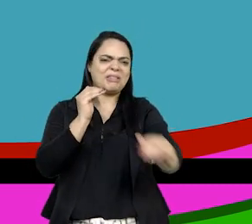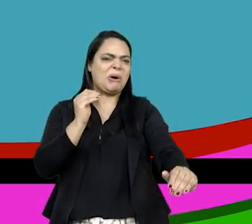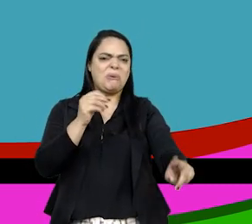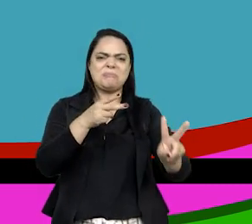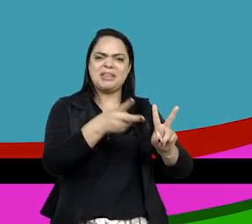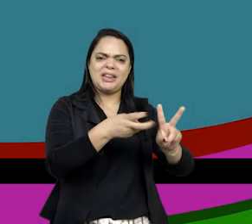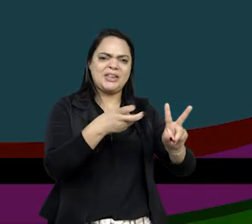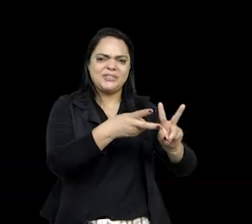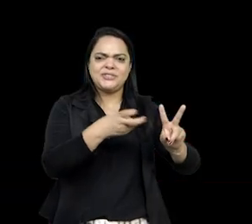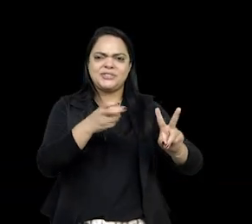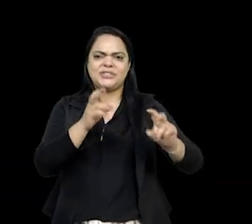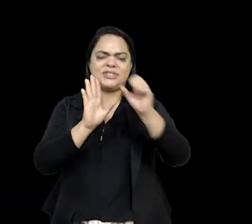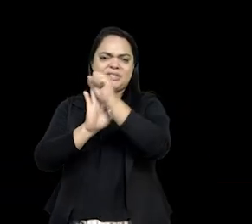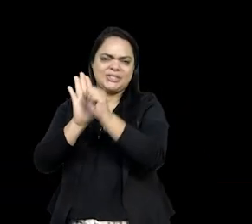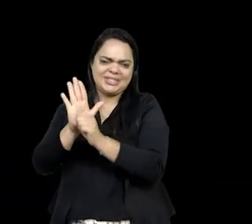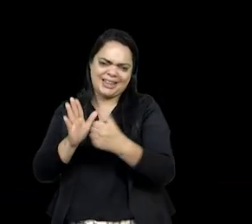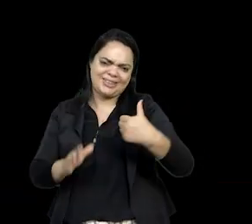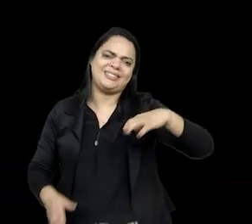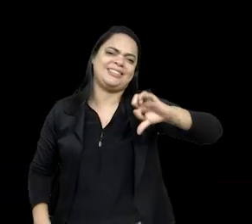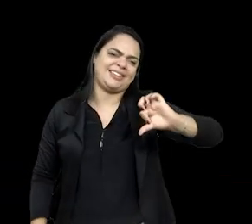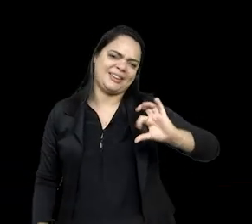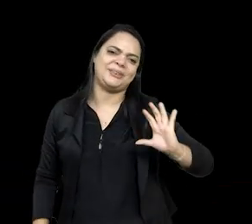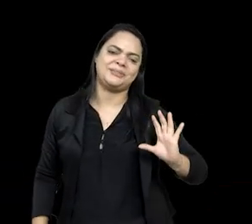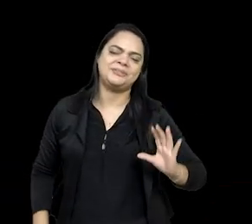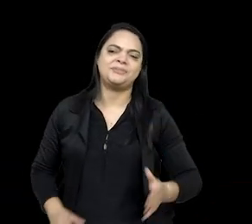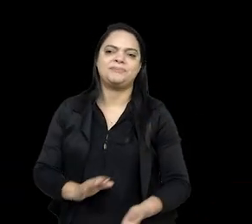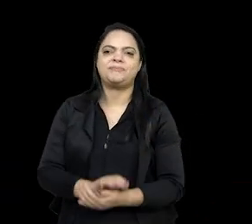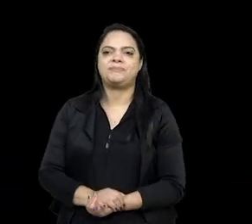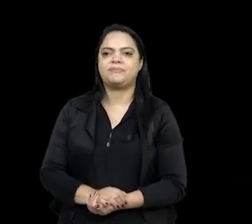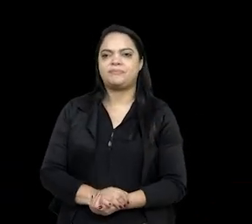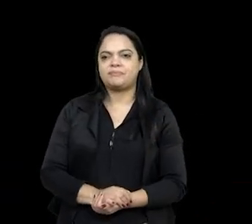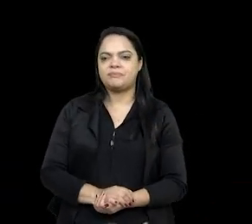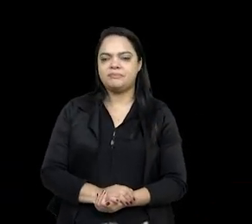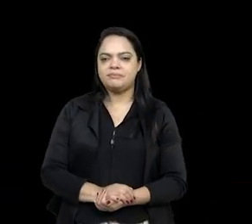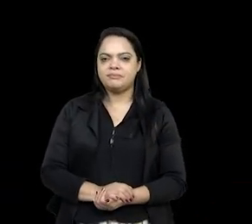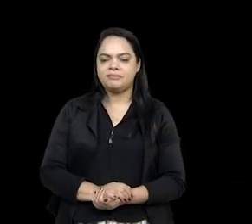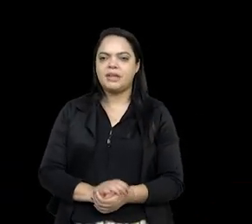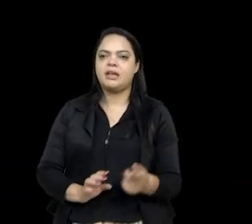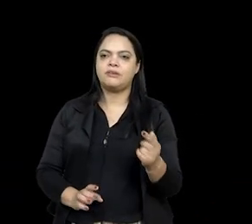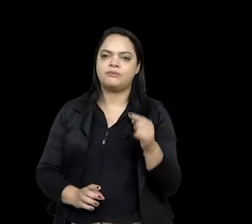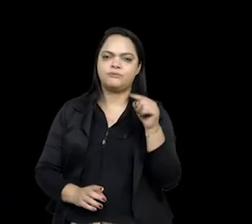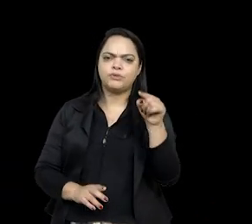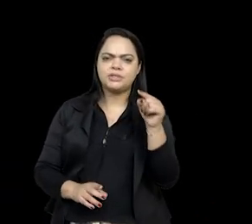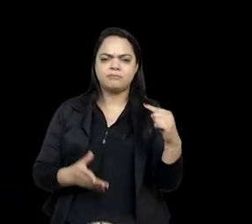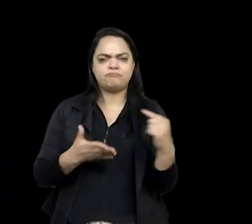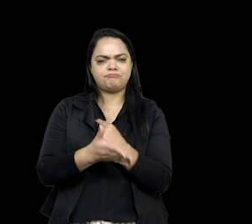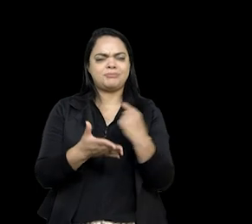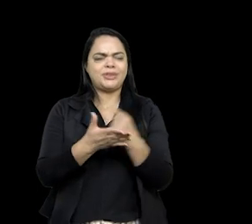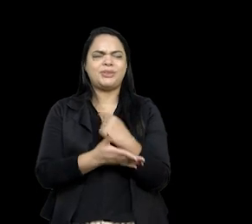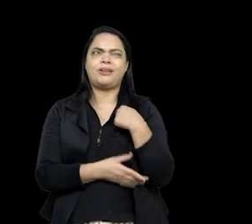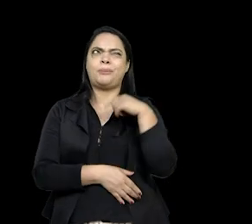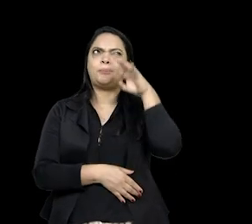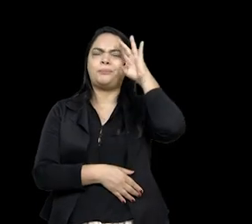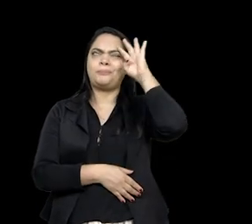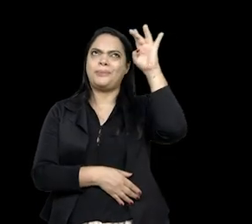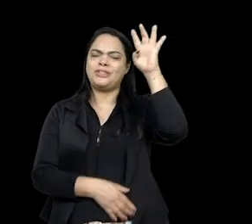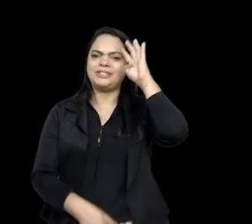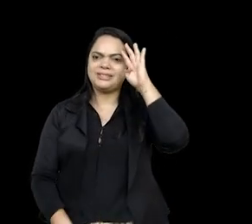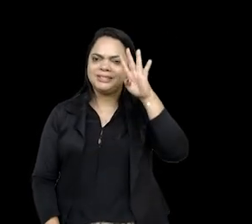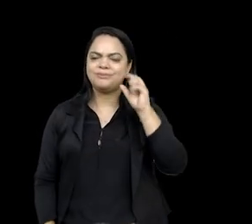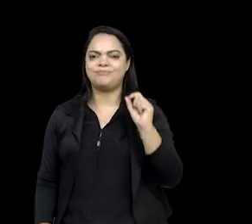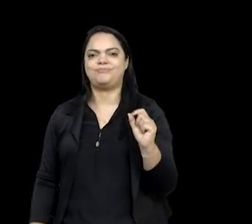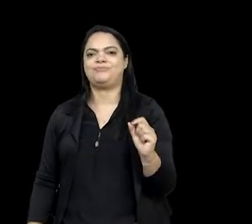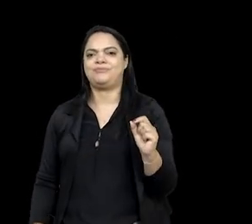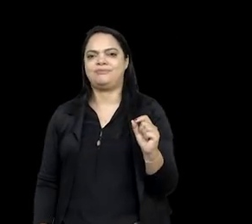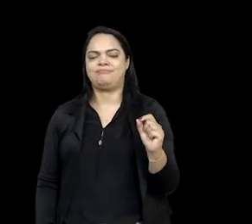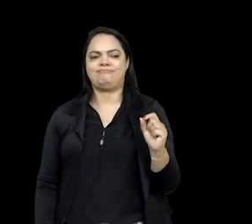século XIX, dos indígenas contemporâneos. Quando você estava formulando essa questão, fiquei pensando que essa